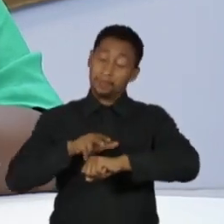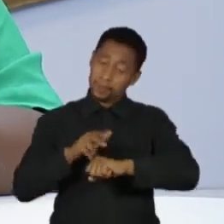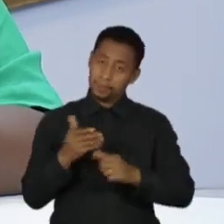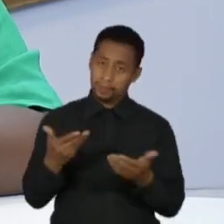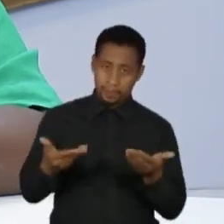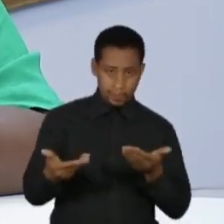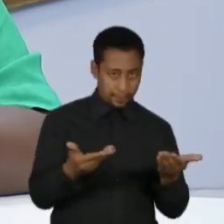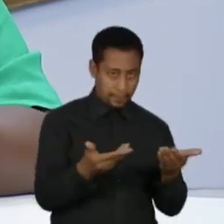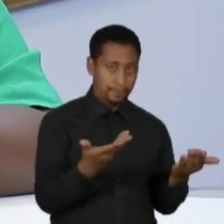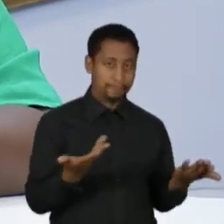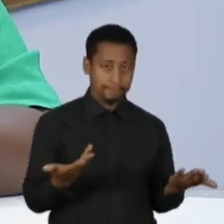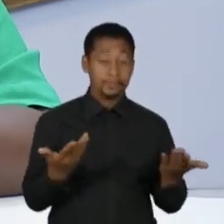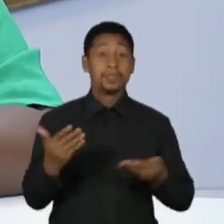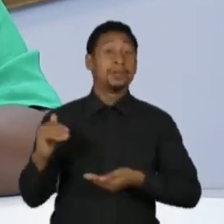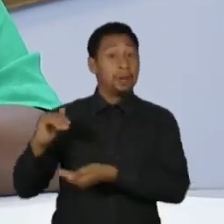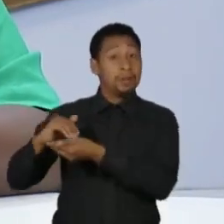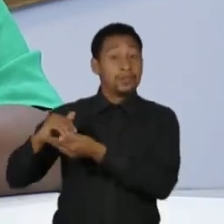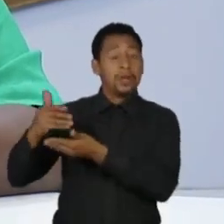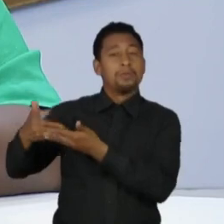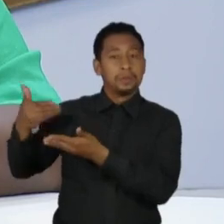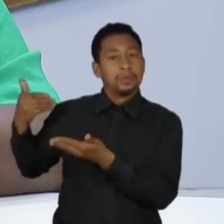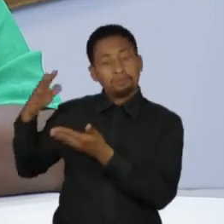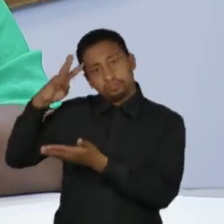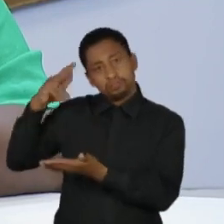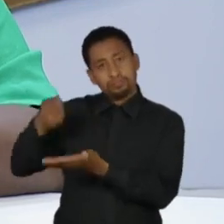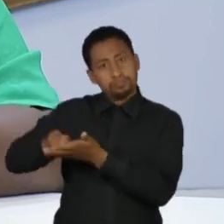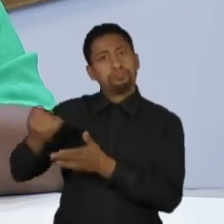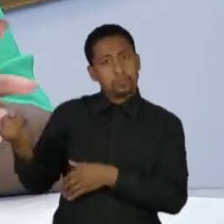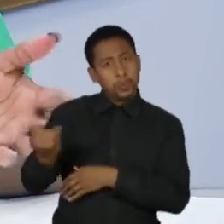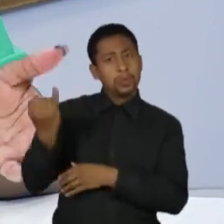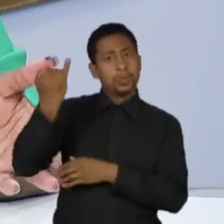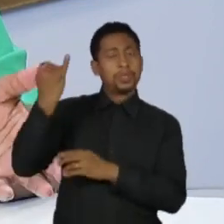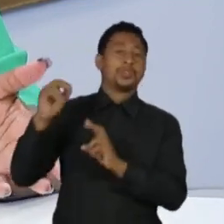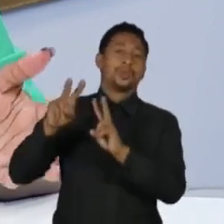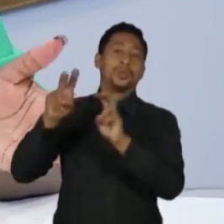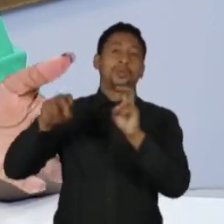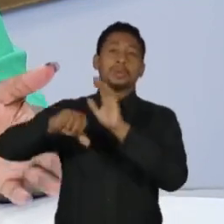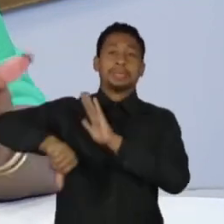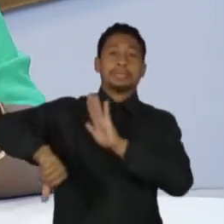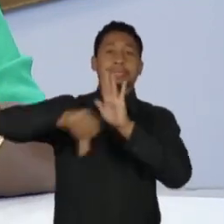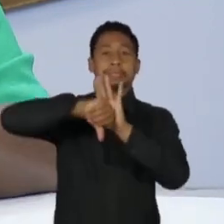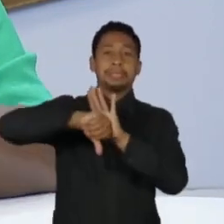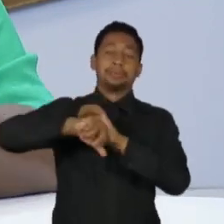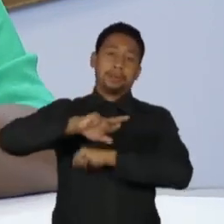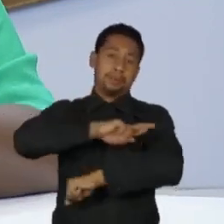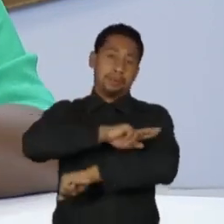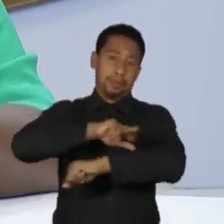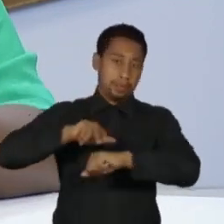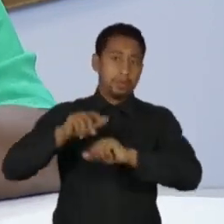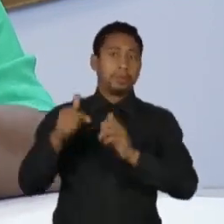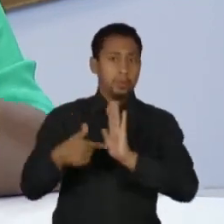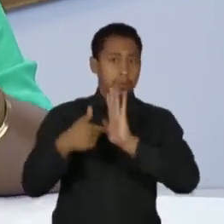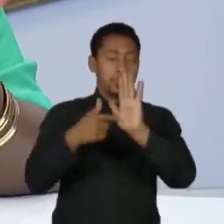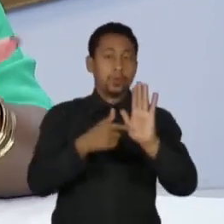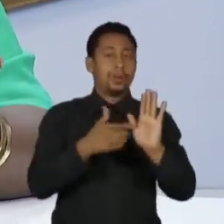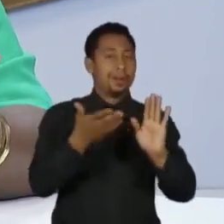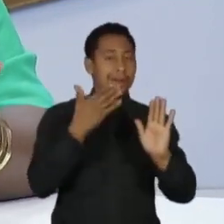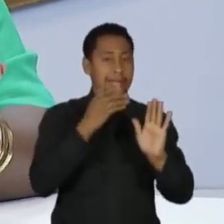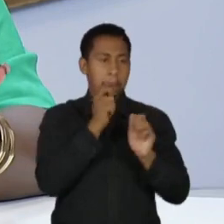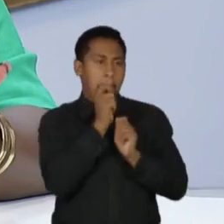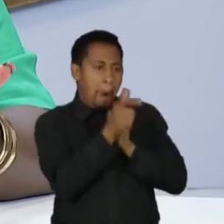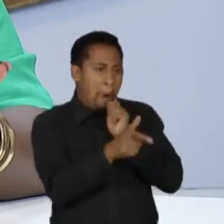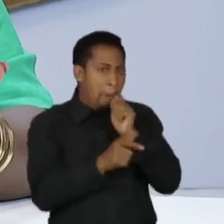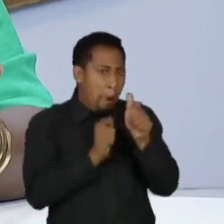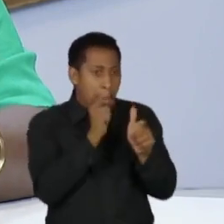STF tomou decisões muito importantes nos últimos anos com relação aos crimes raciais. Em 2021, decidiu que o crime de injura racial se